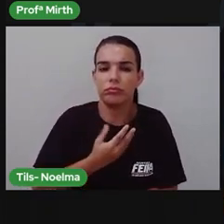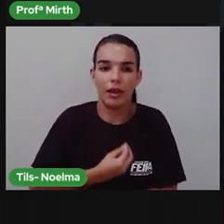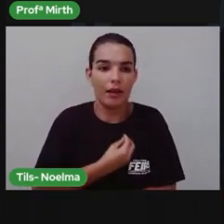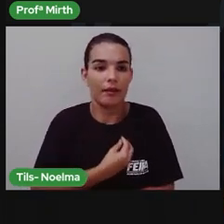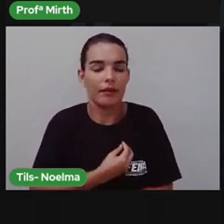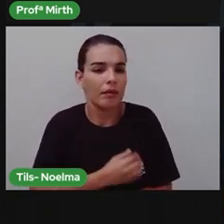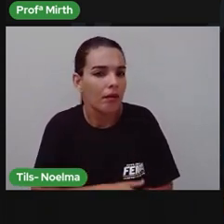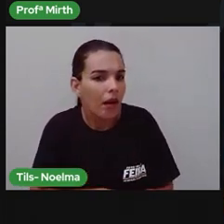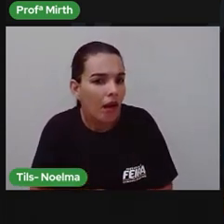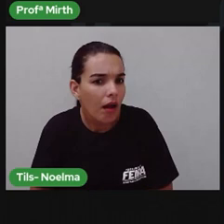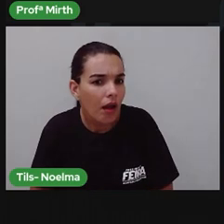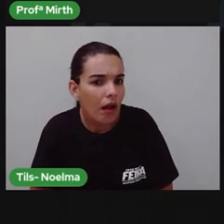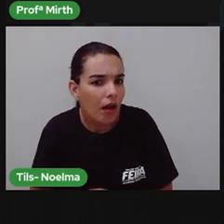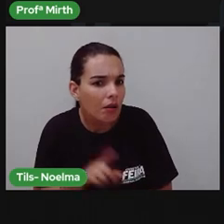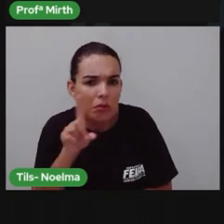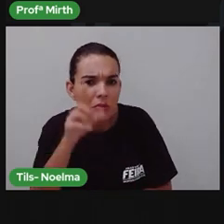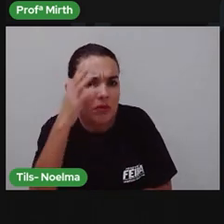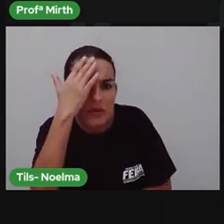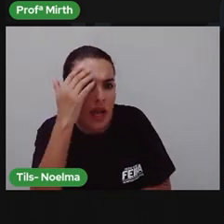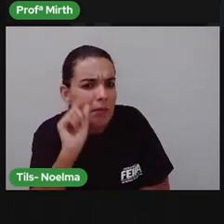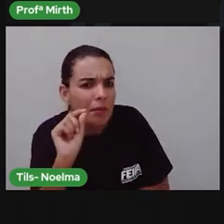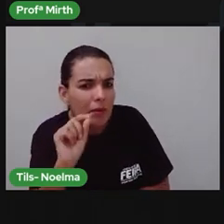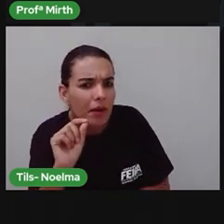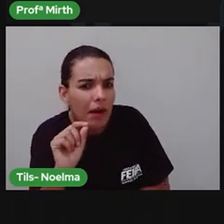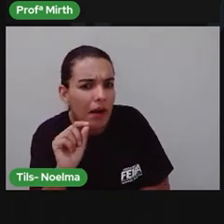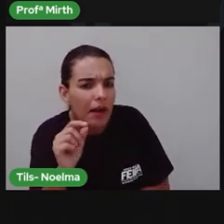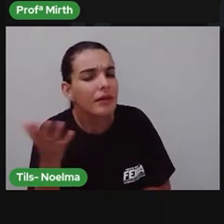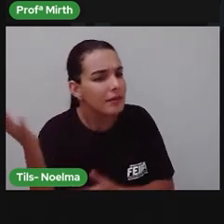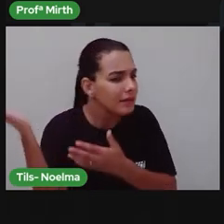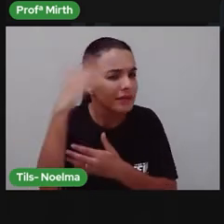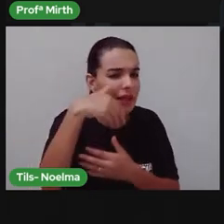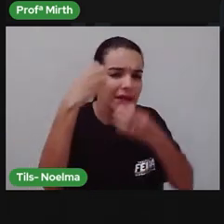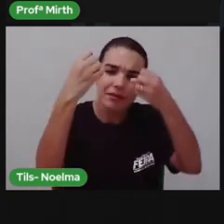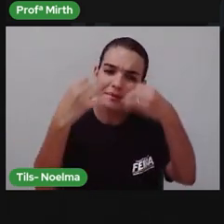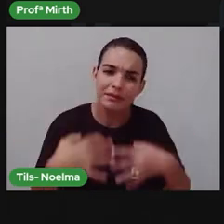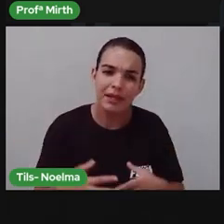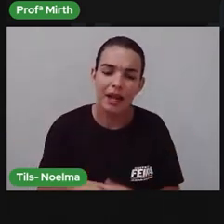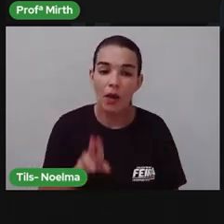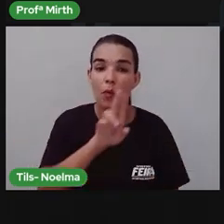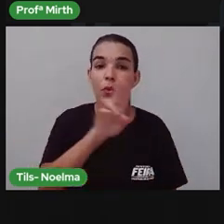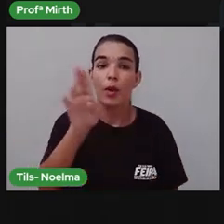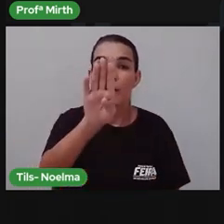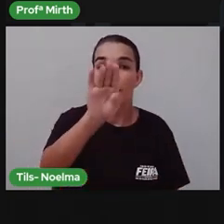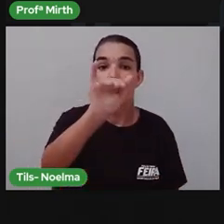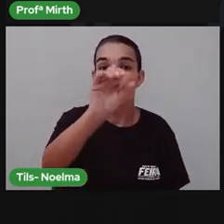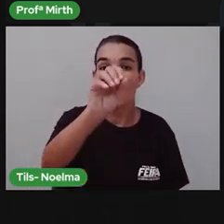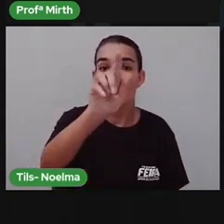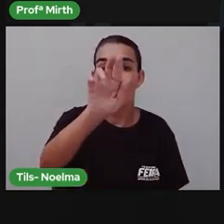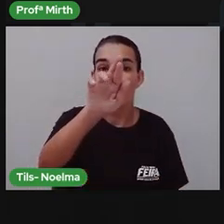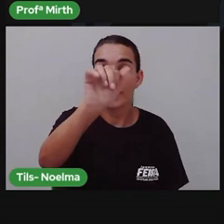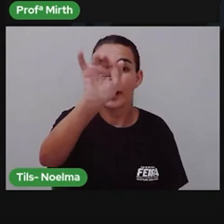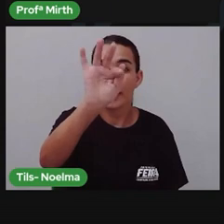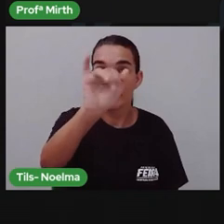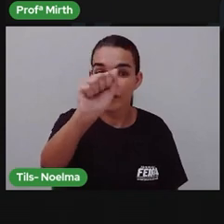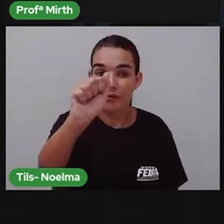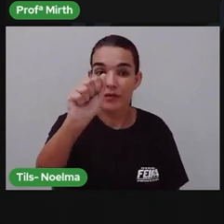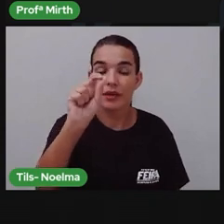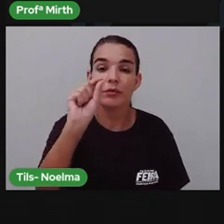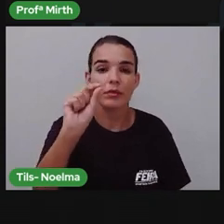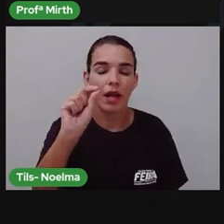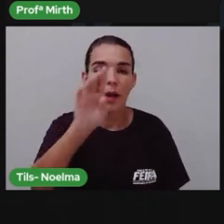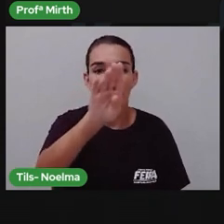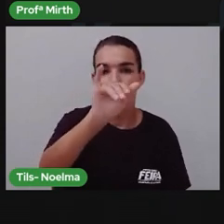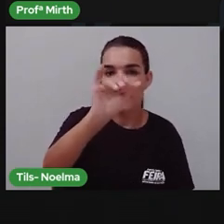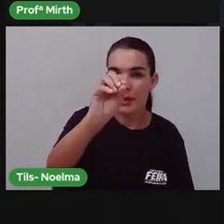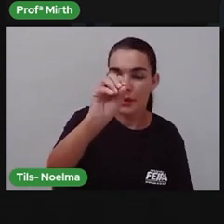Não sabe o que é biografia? Eu vou te explicar. A palavra biografia vem do grego. Bio significa